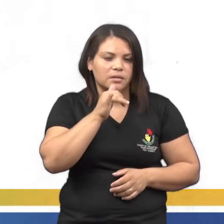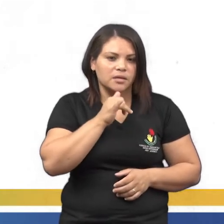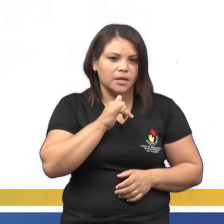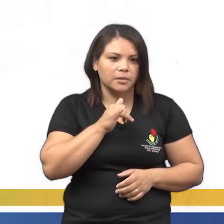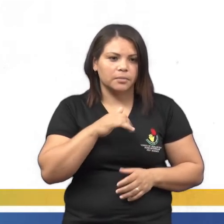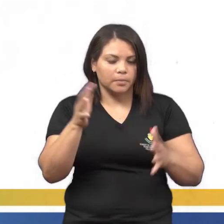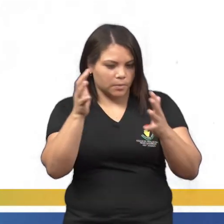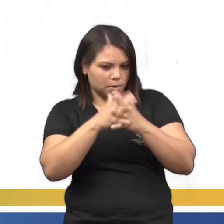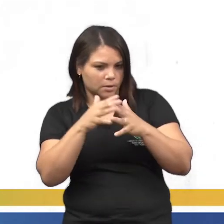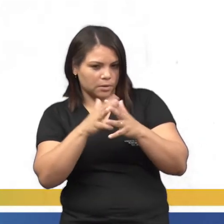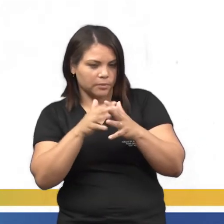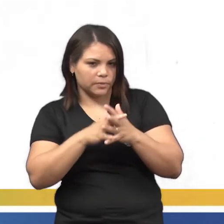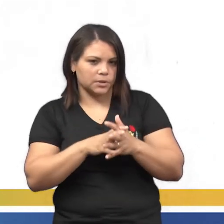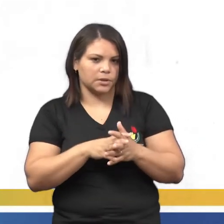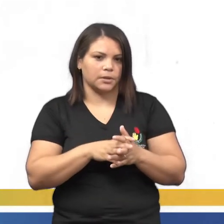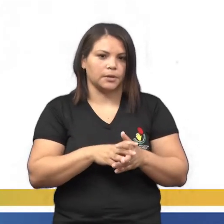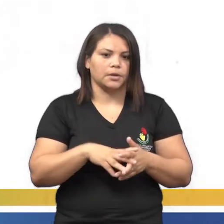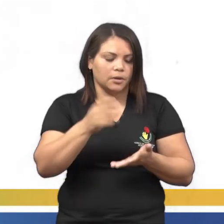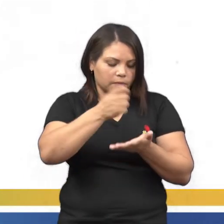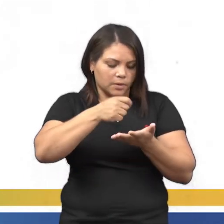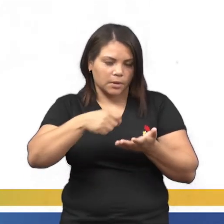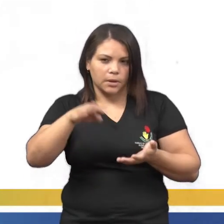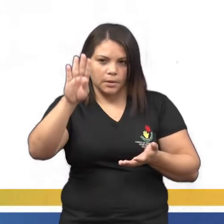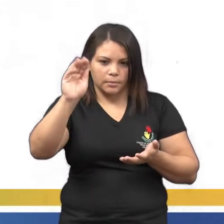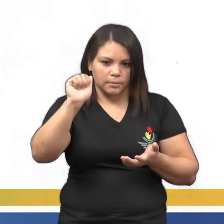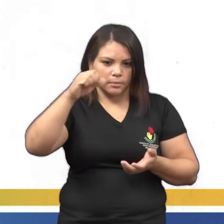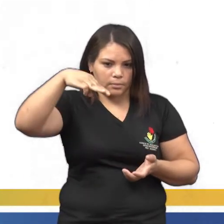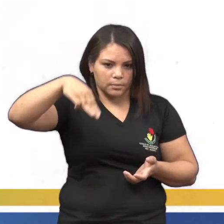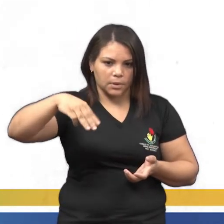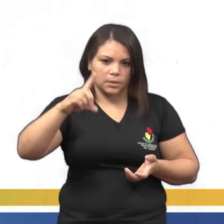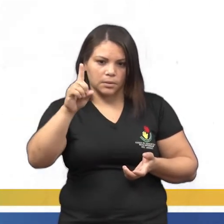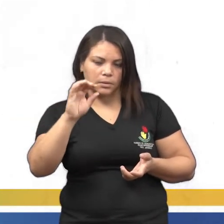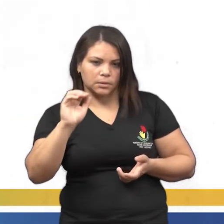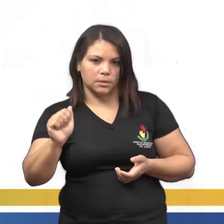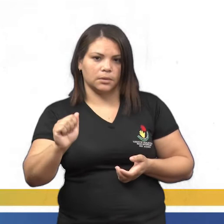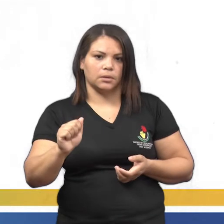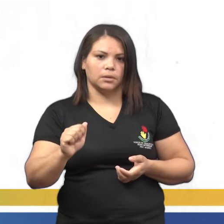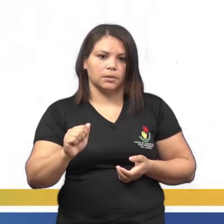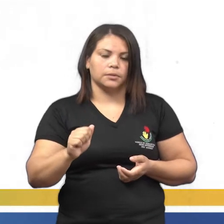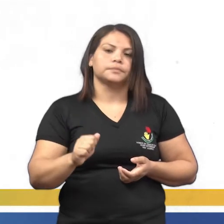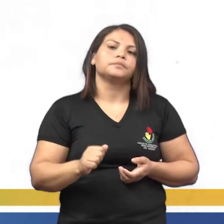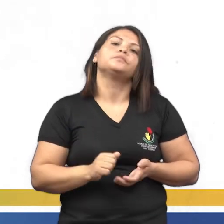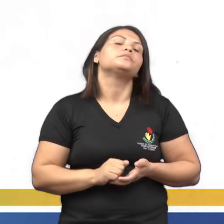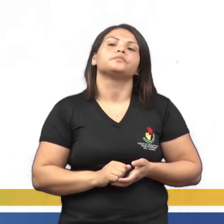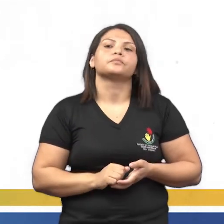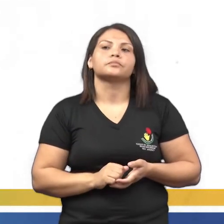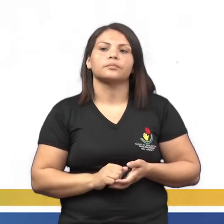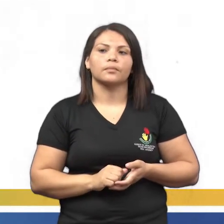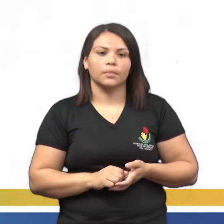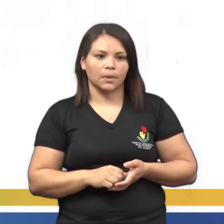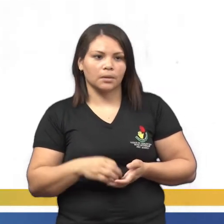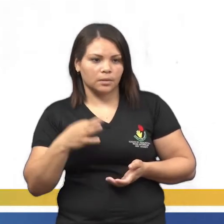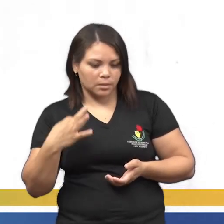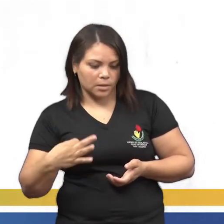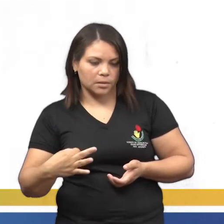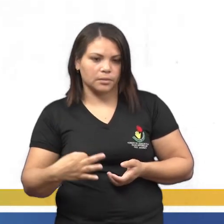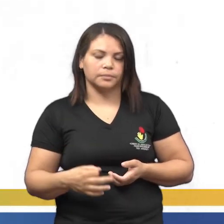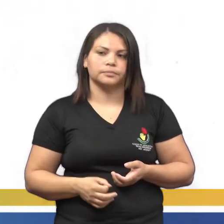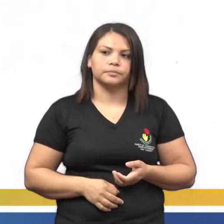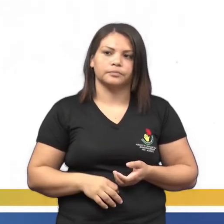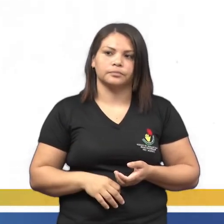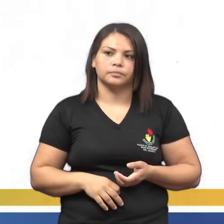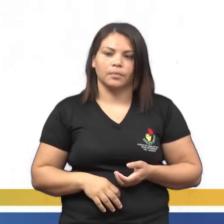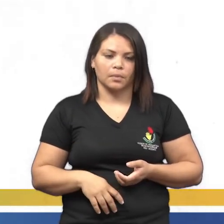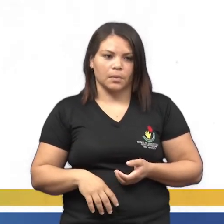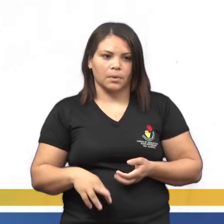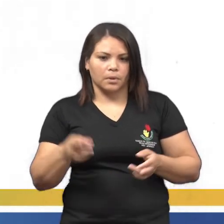for escrever essa palavra, né? Banda, né? O an, nesse caso aí, vai ser com N e não com M, certo? O que